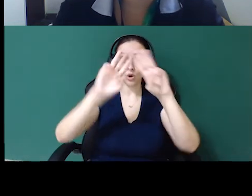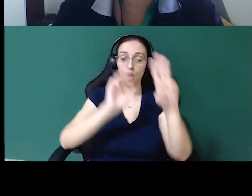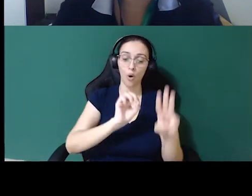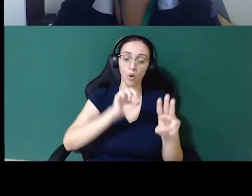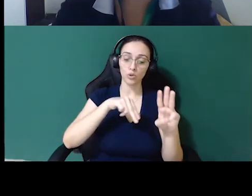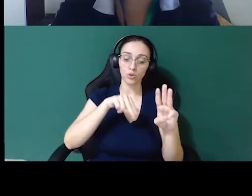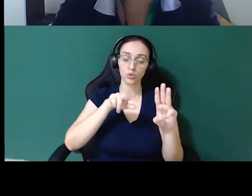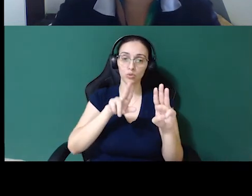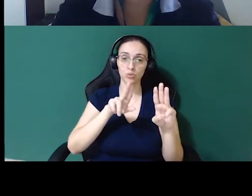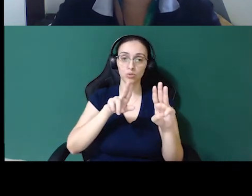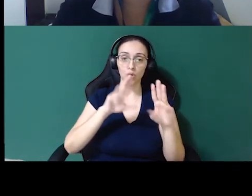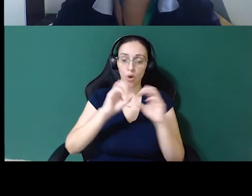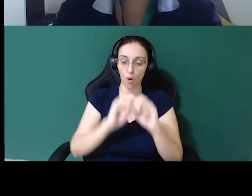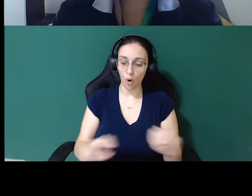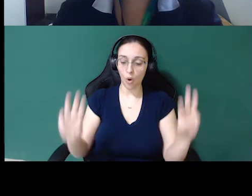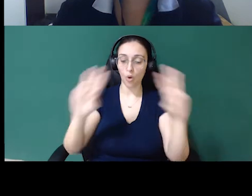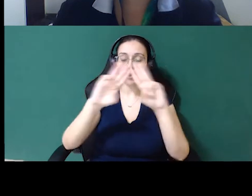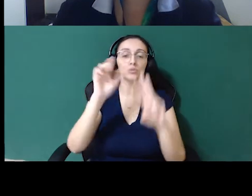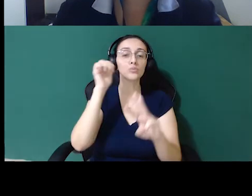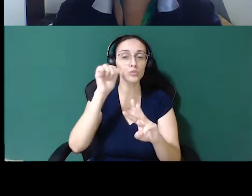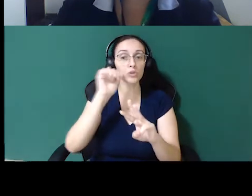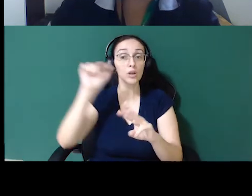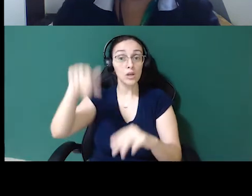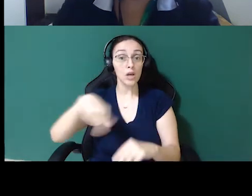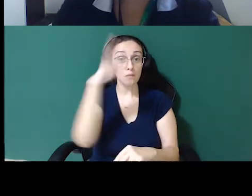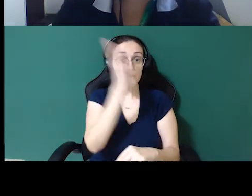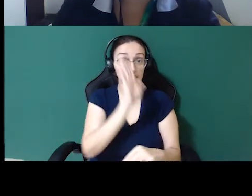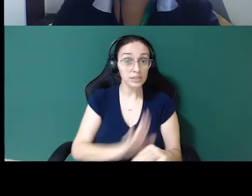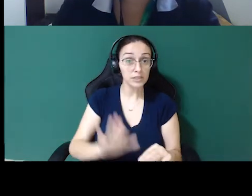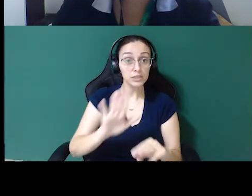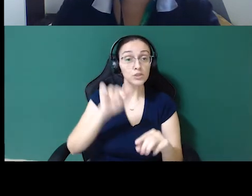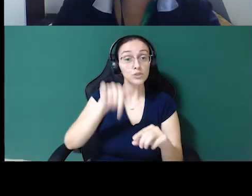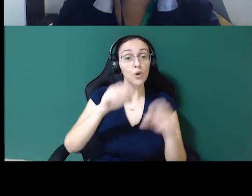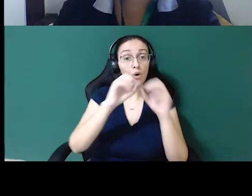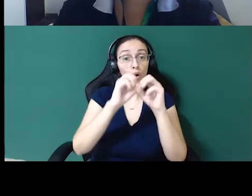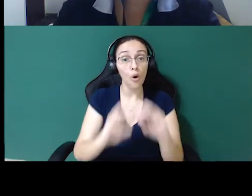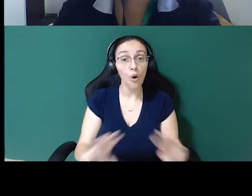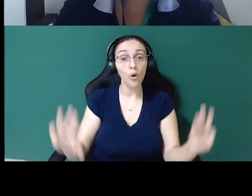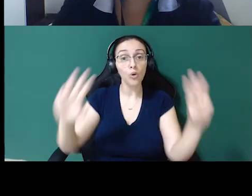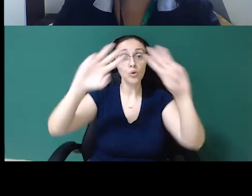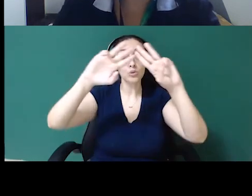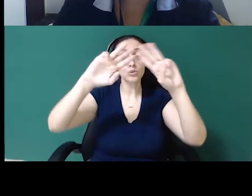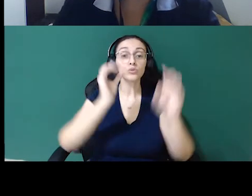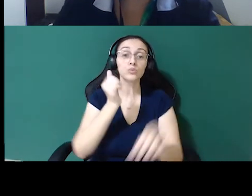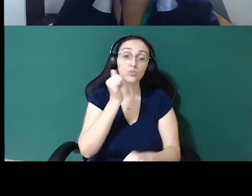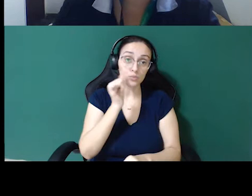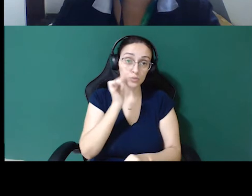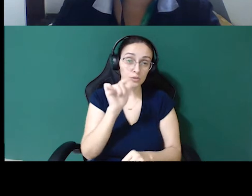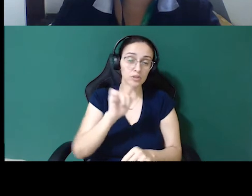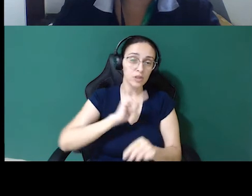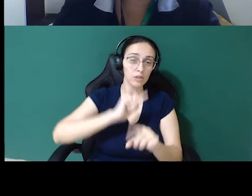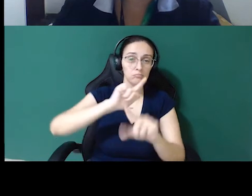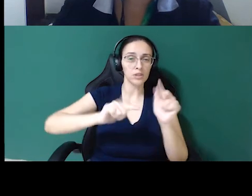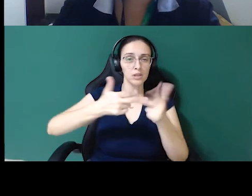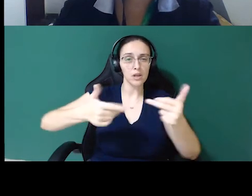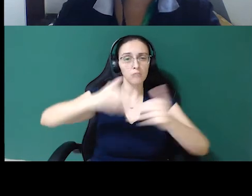dentro da ONU o setor ONU Mulheres, né, e no Brasil a ONU Mulheres, ela desenvolveu um material